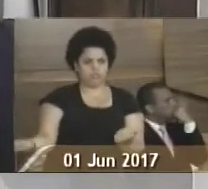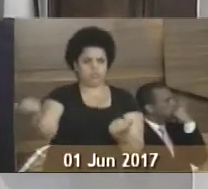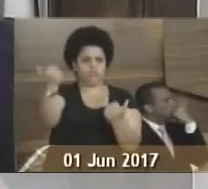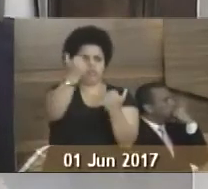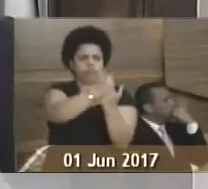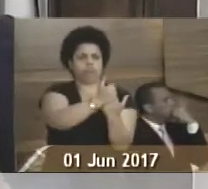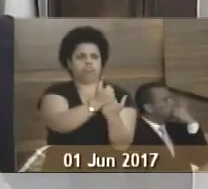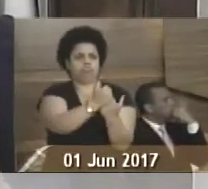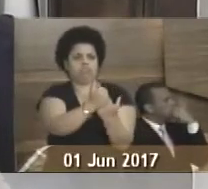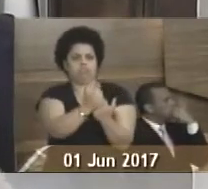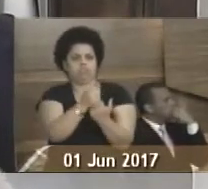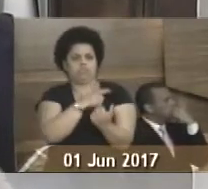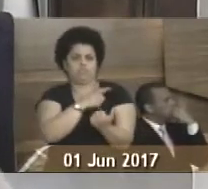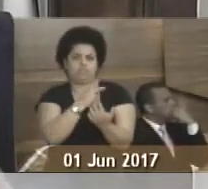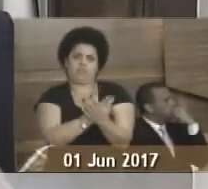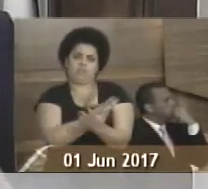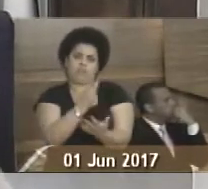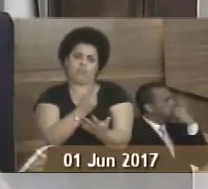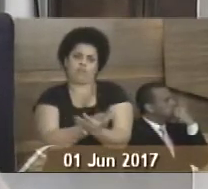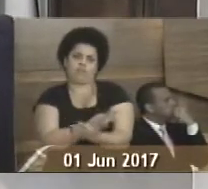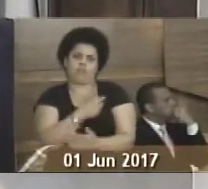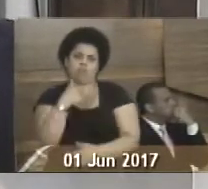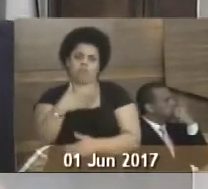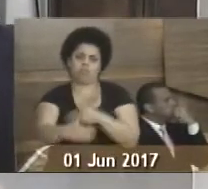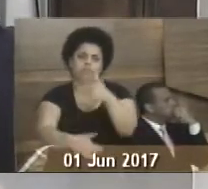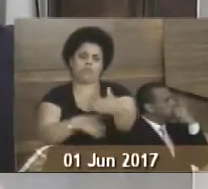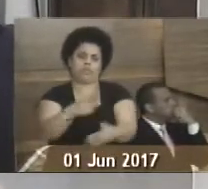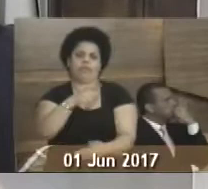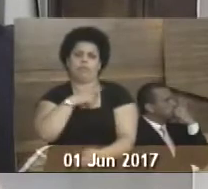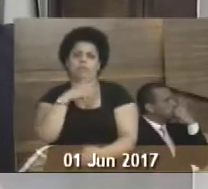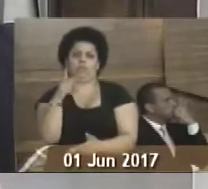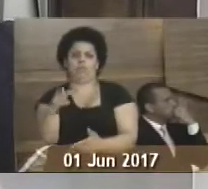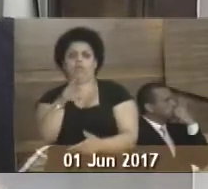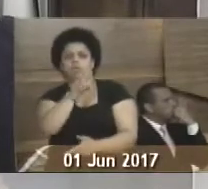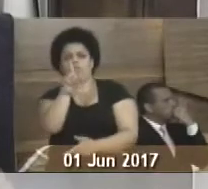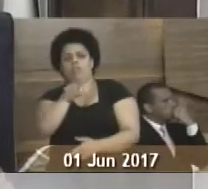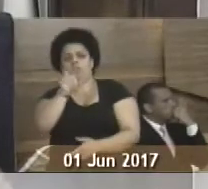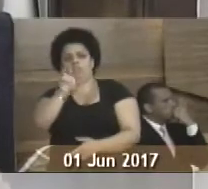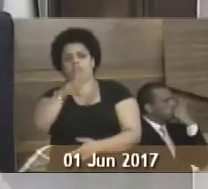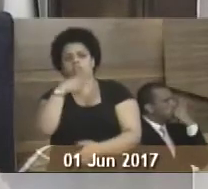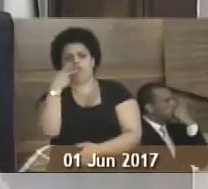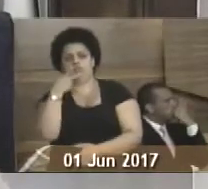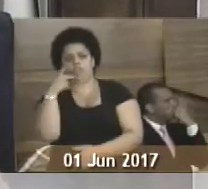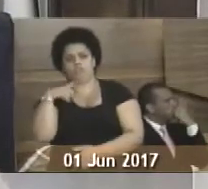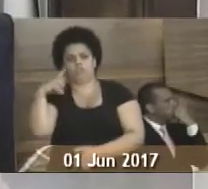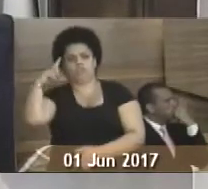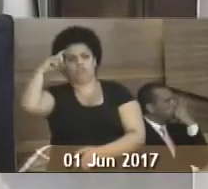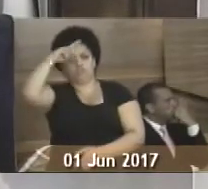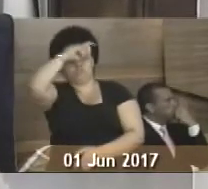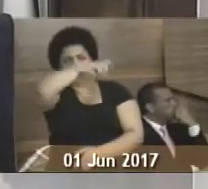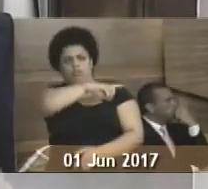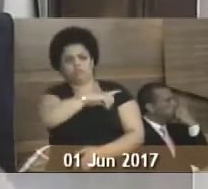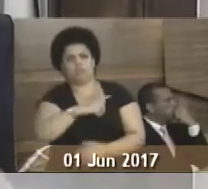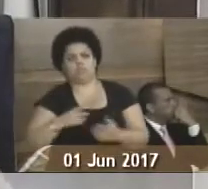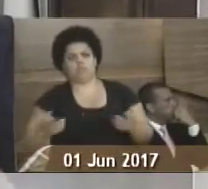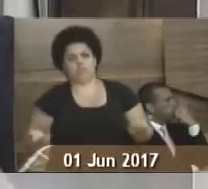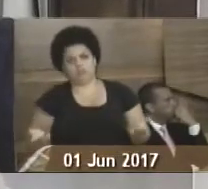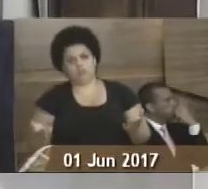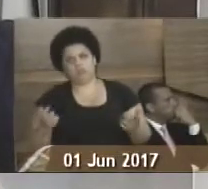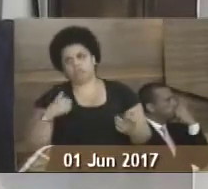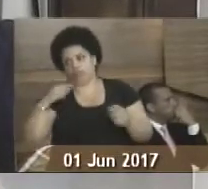sucessões de erro acontecendo, e abrindo, como o Zé falou, uma dificuldade que eu não sei qual é a finalidade,